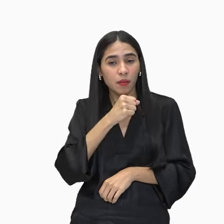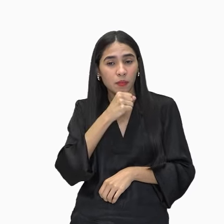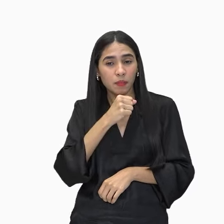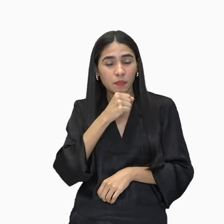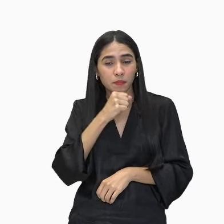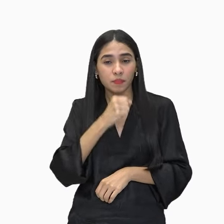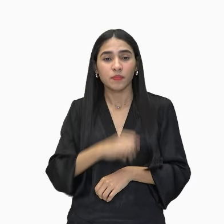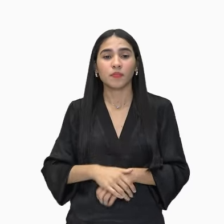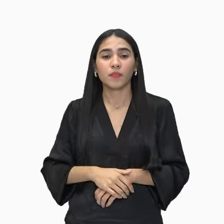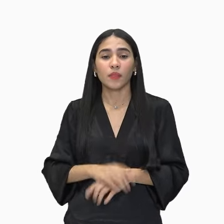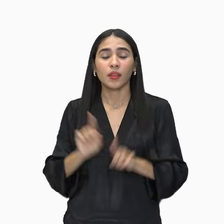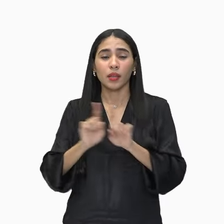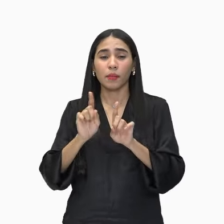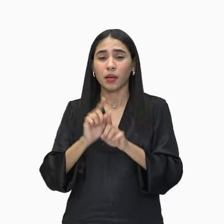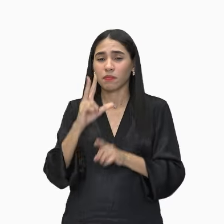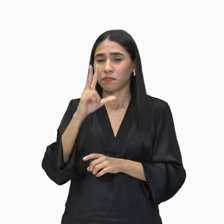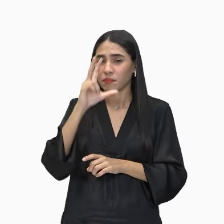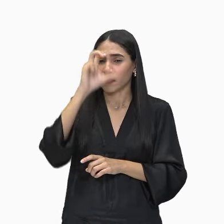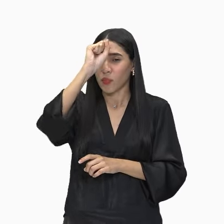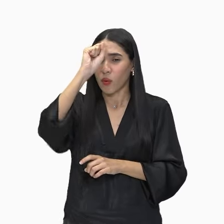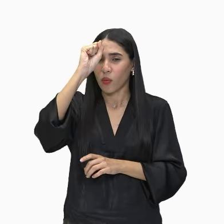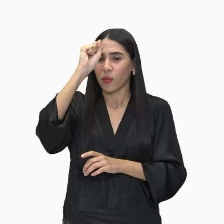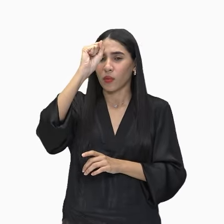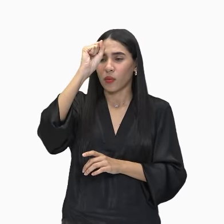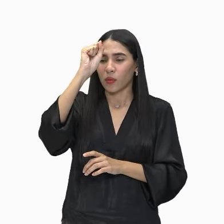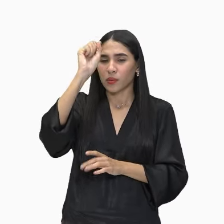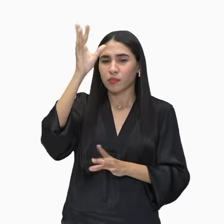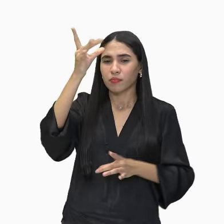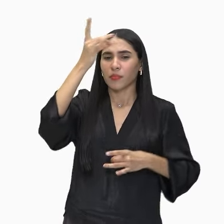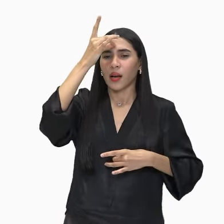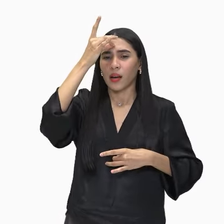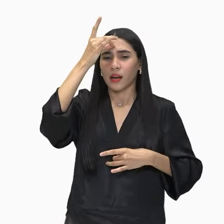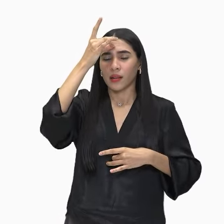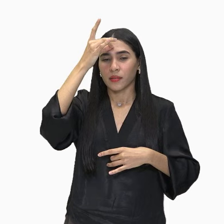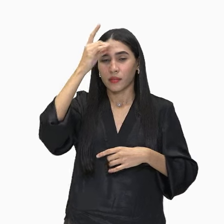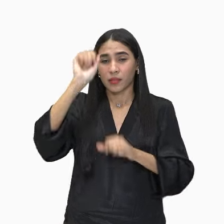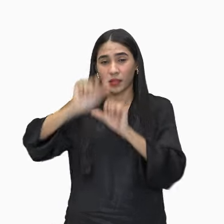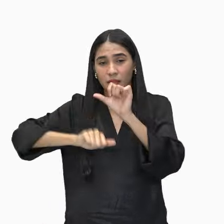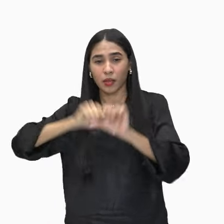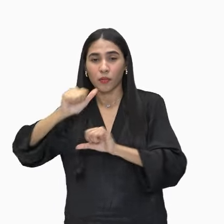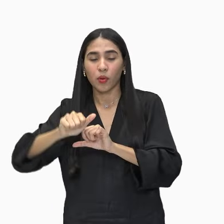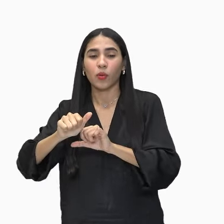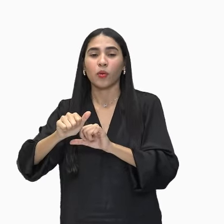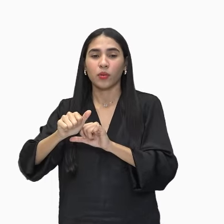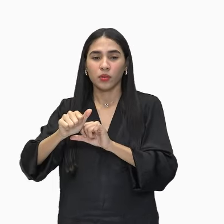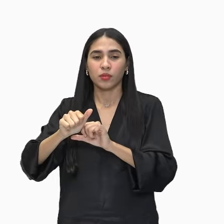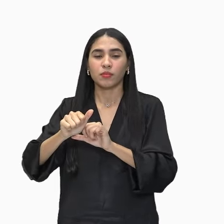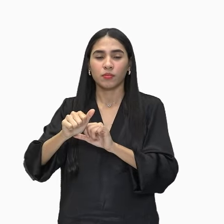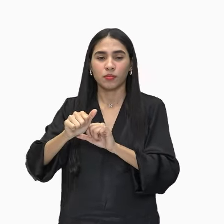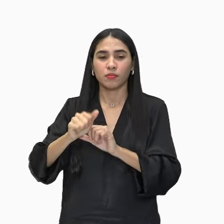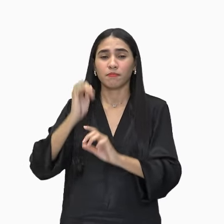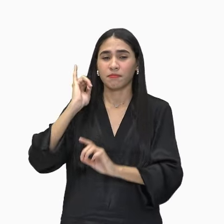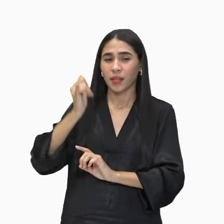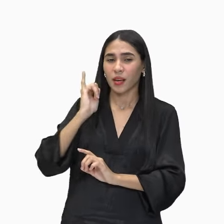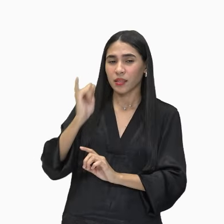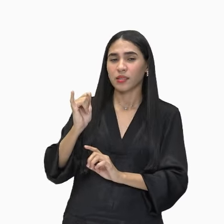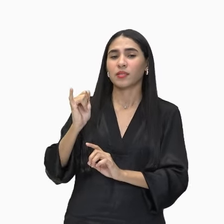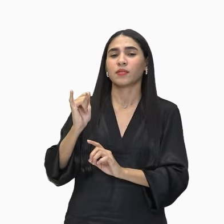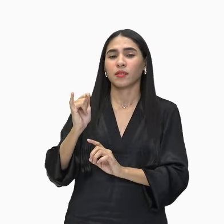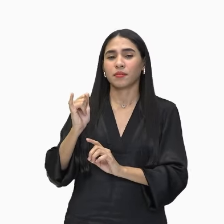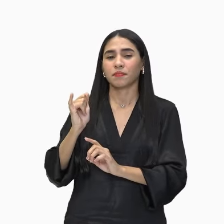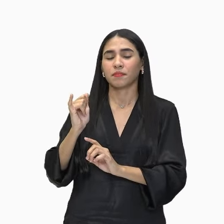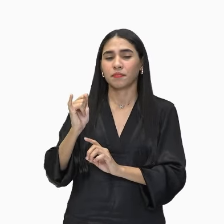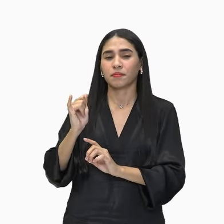poderes deste caldo, Aida, certamente, ele coletou isso de alguma narrativa que ele